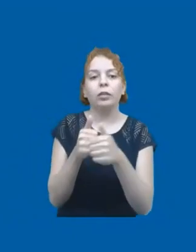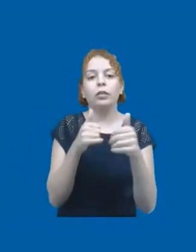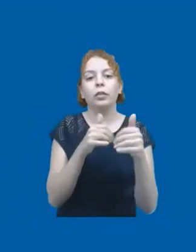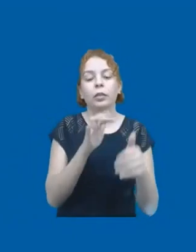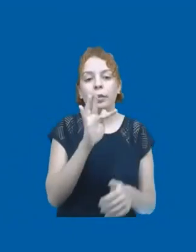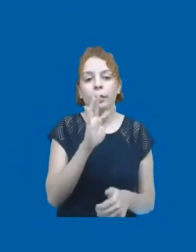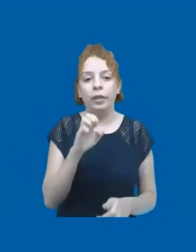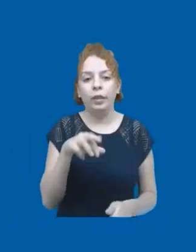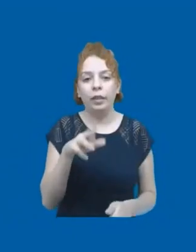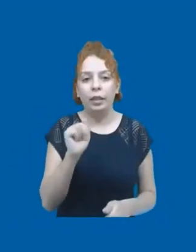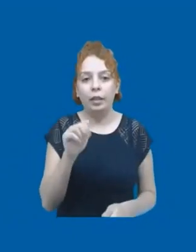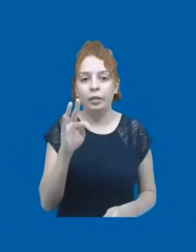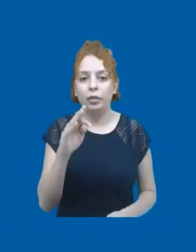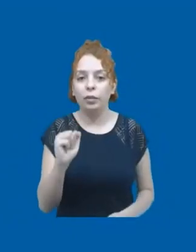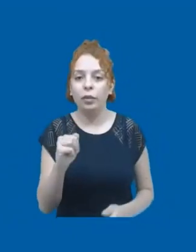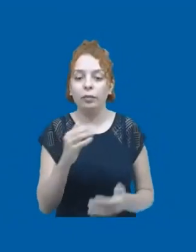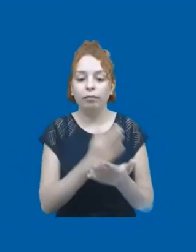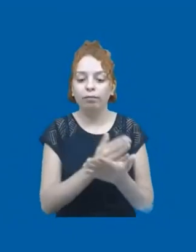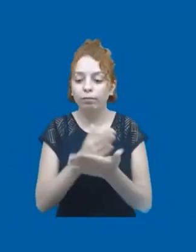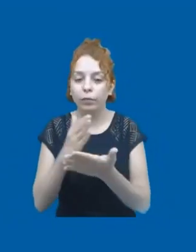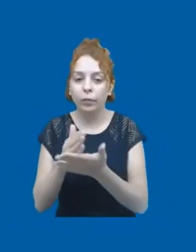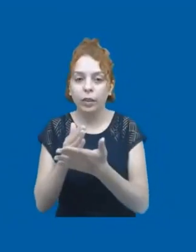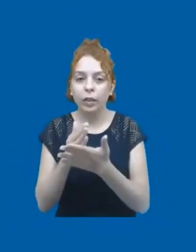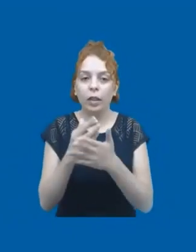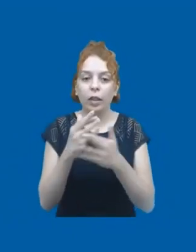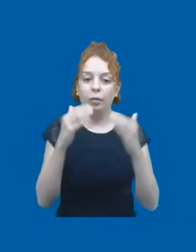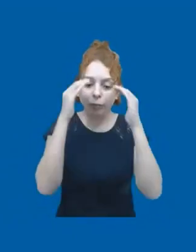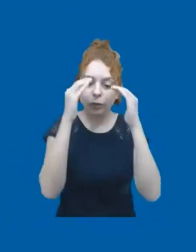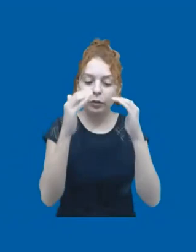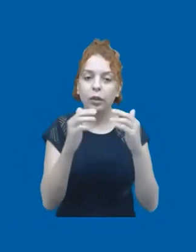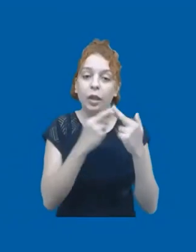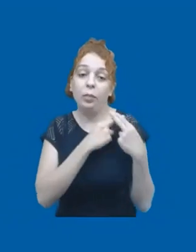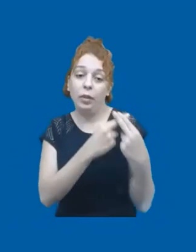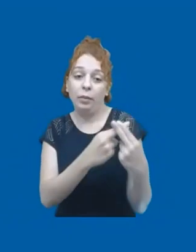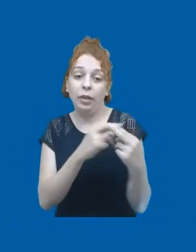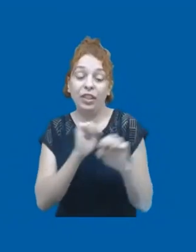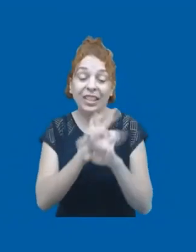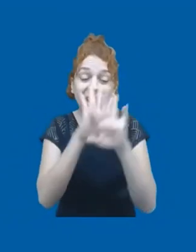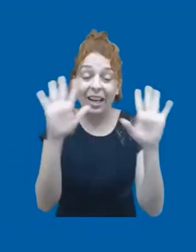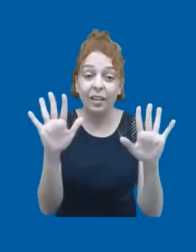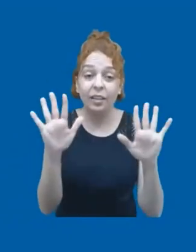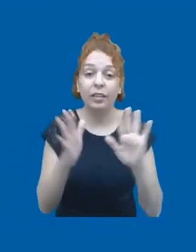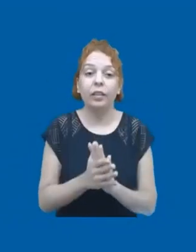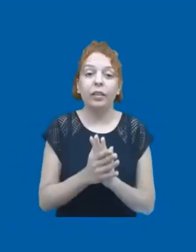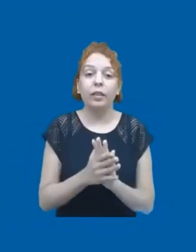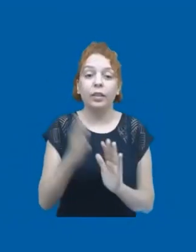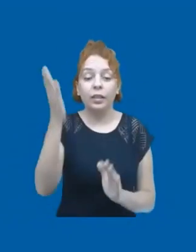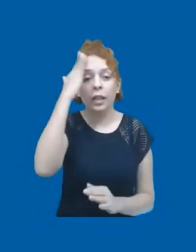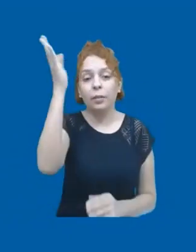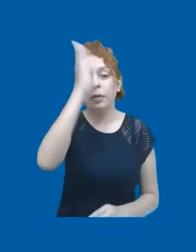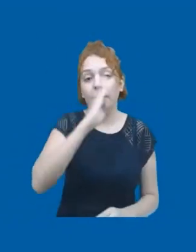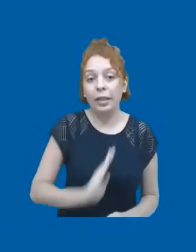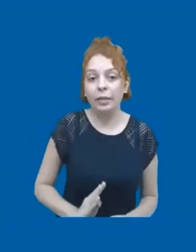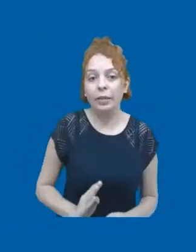que permita uma divisão de responsabilidades mais claras. A gente sabe aqui no Brasil que o grande peso, o grande